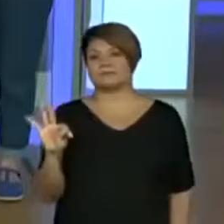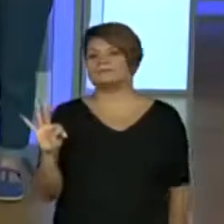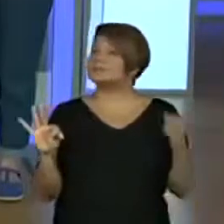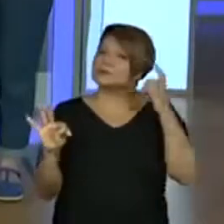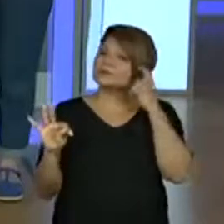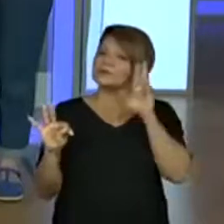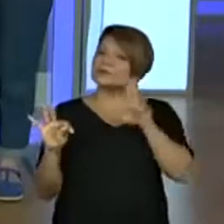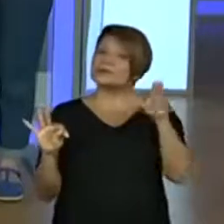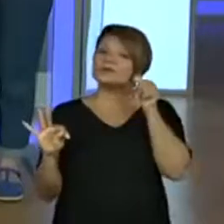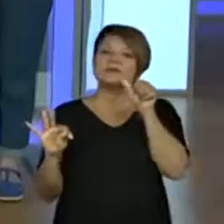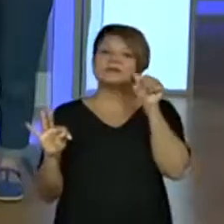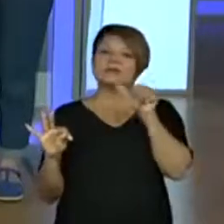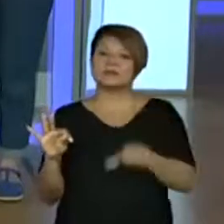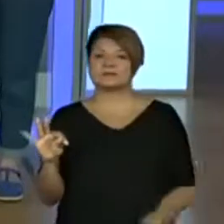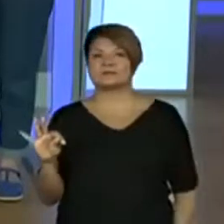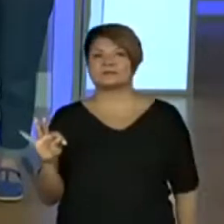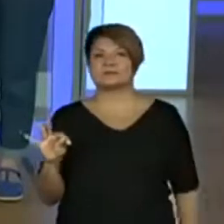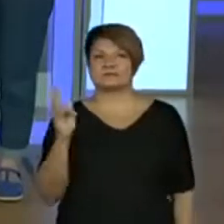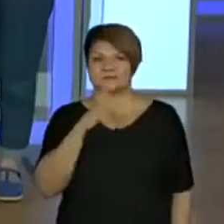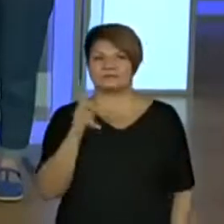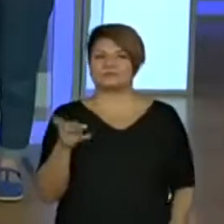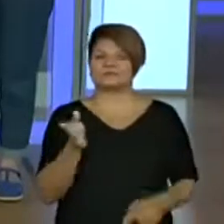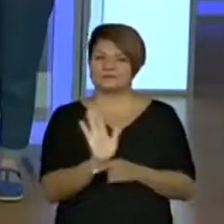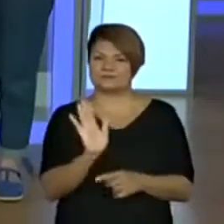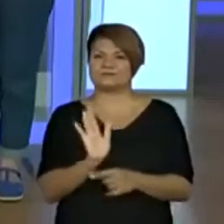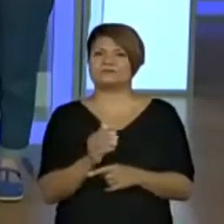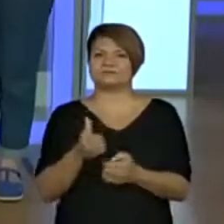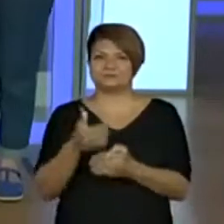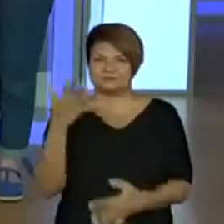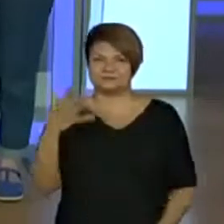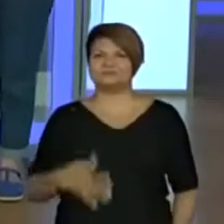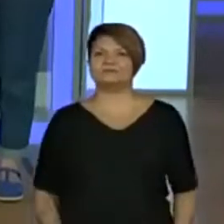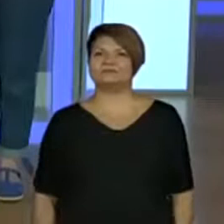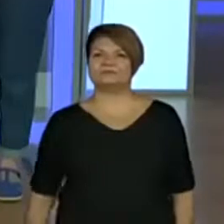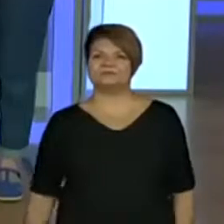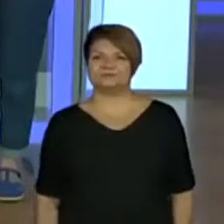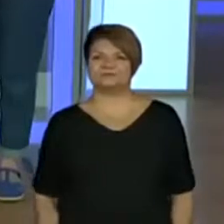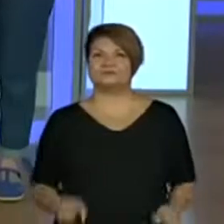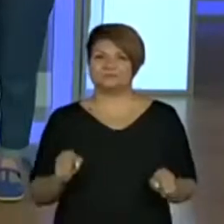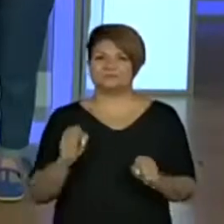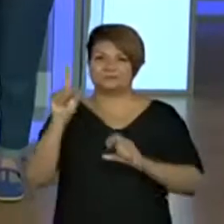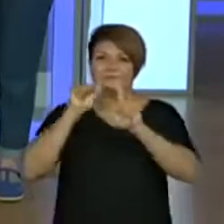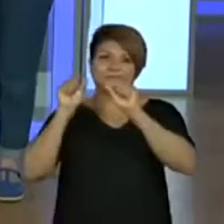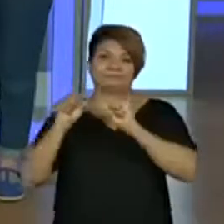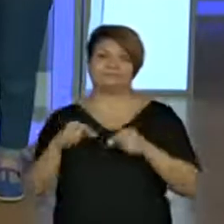no nome, vamos escolher. Os professores colaboram bastante, Isso. Agora você pode escolher, Prô, né?